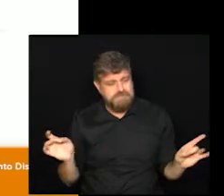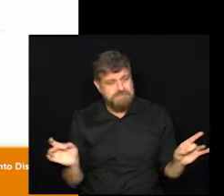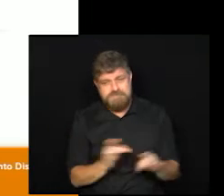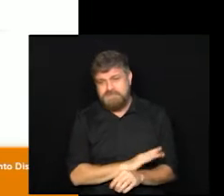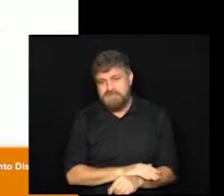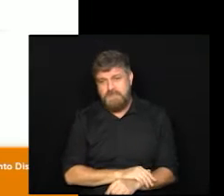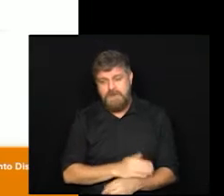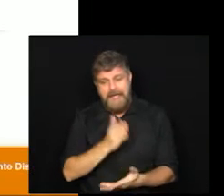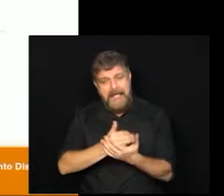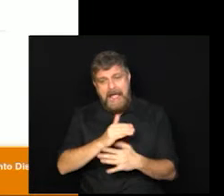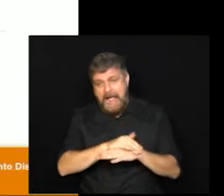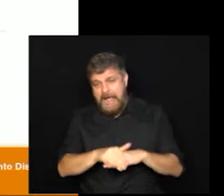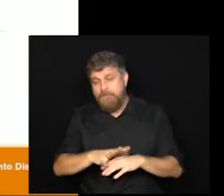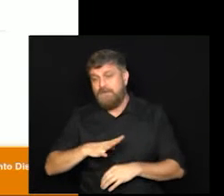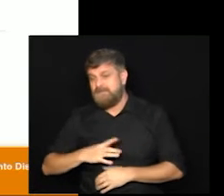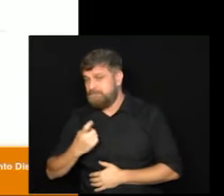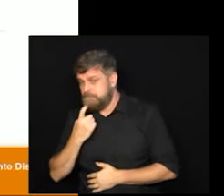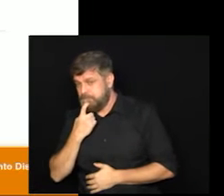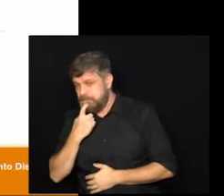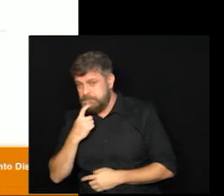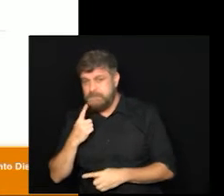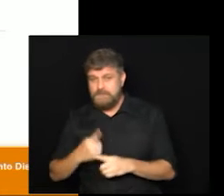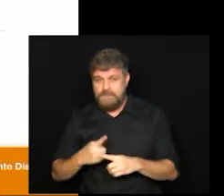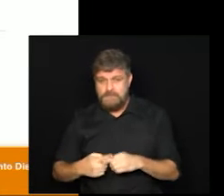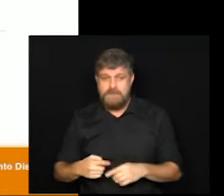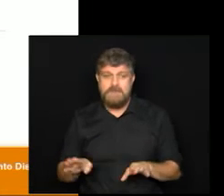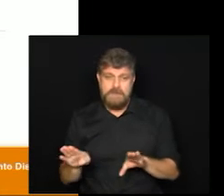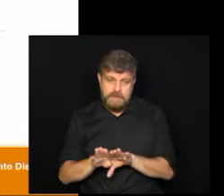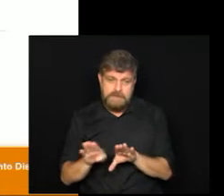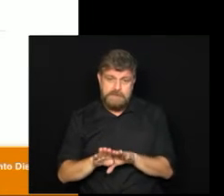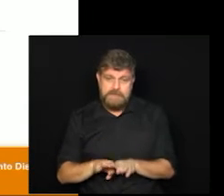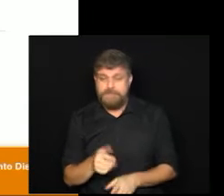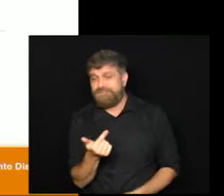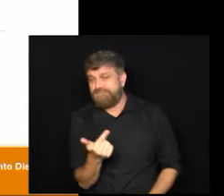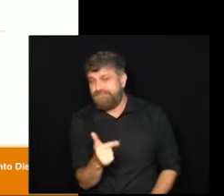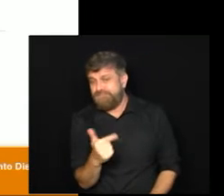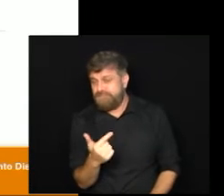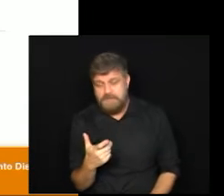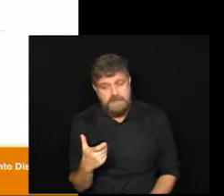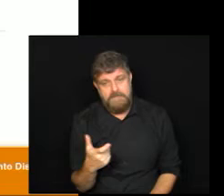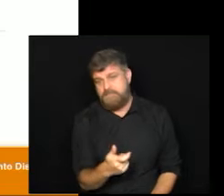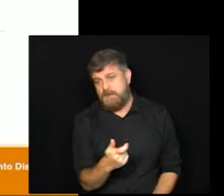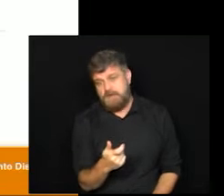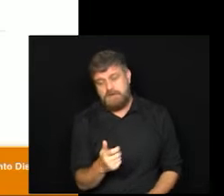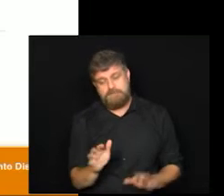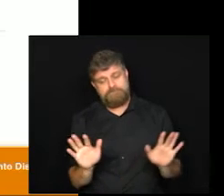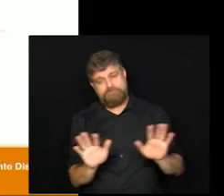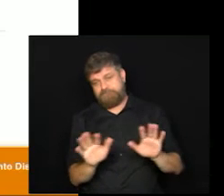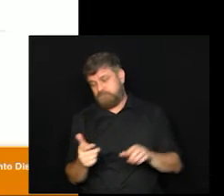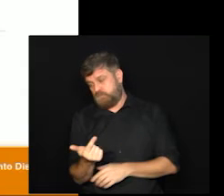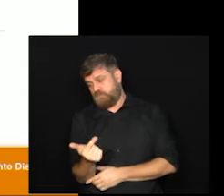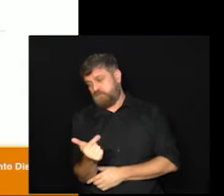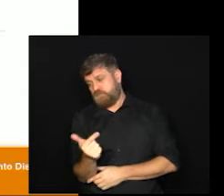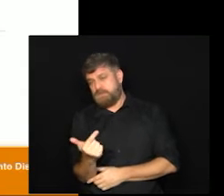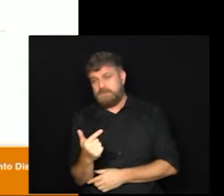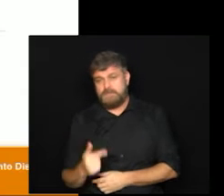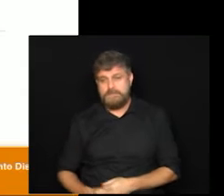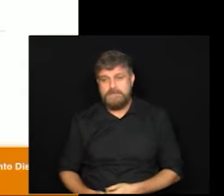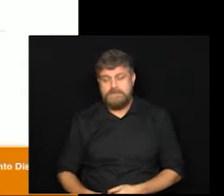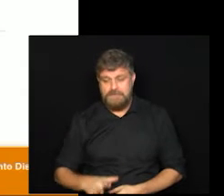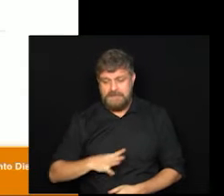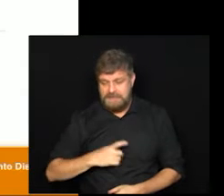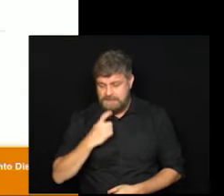em Campinas, devido também aí à disponibilização de novas doses. Então, a cidade